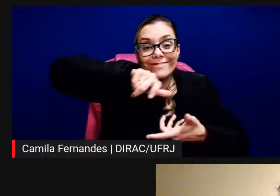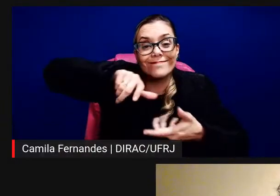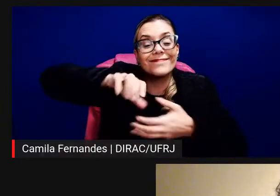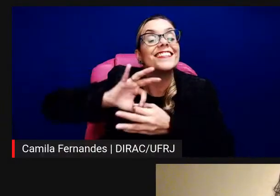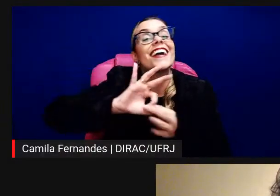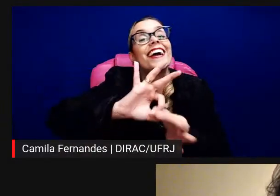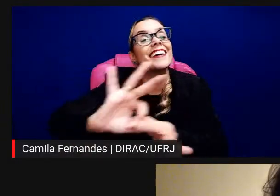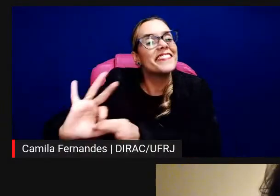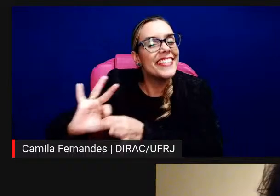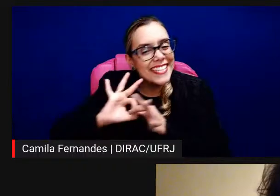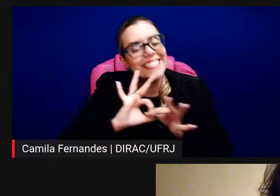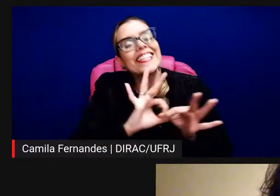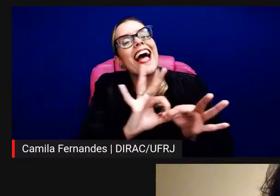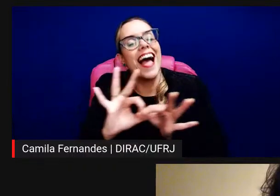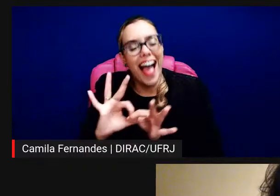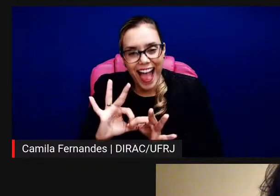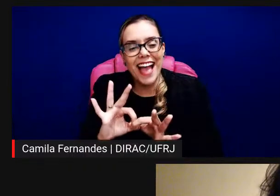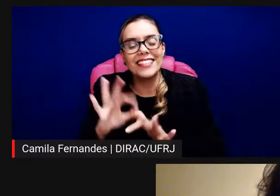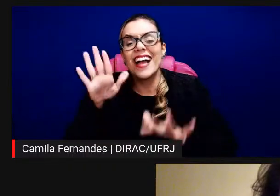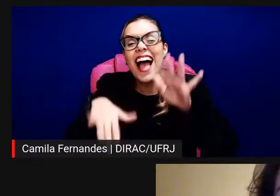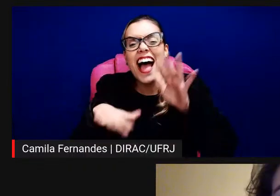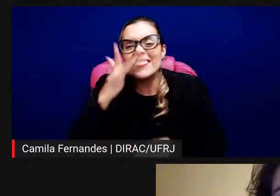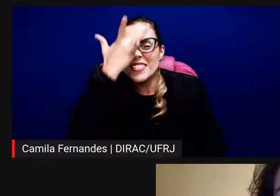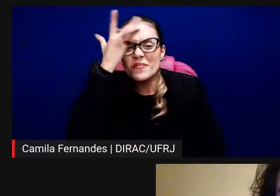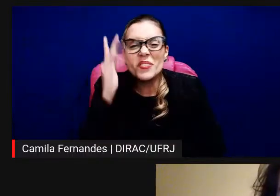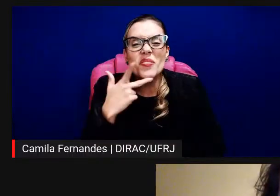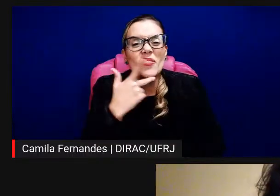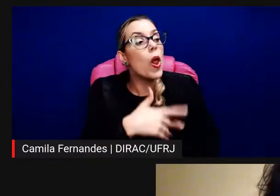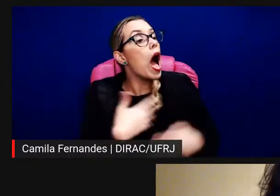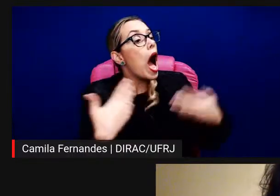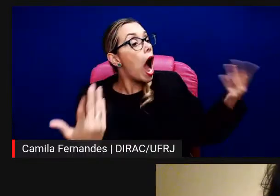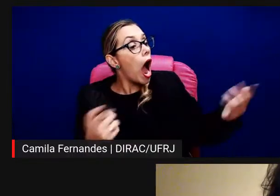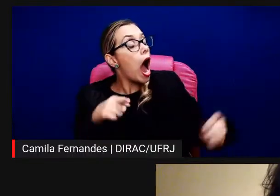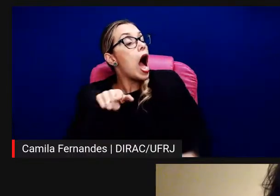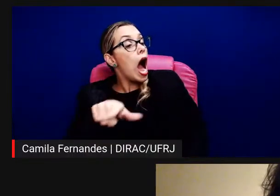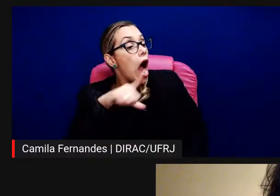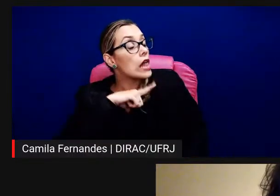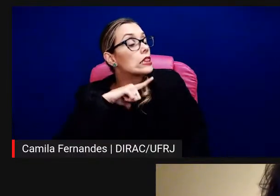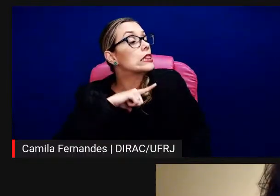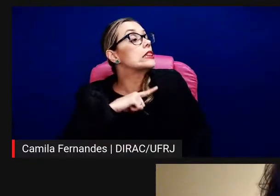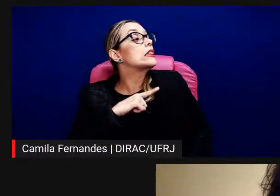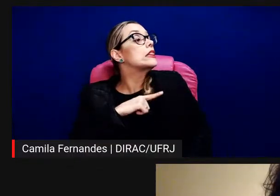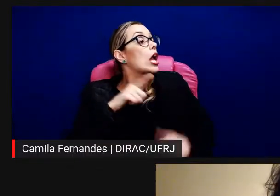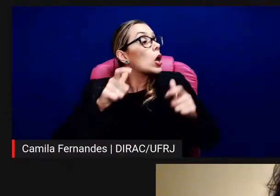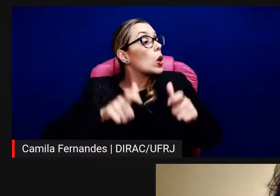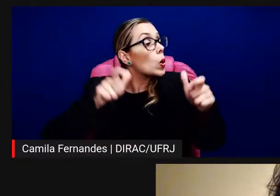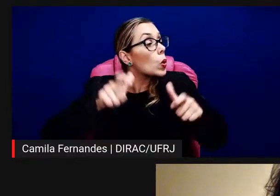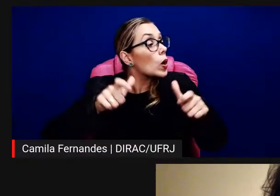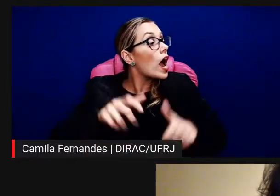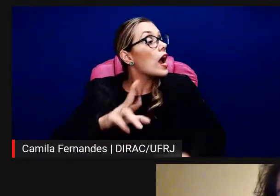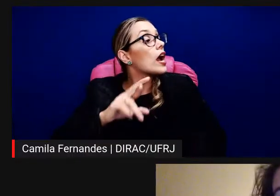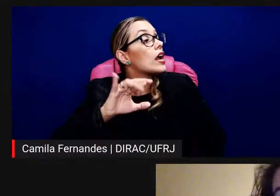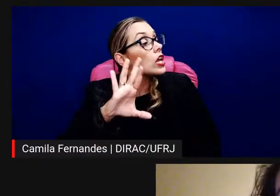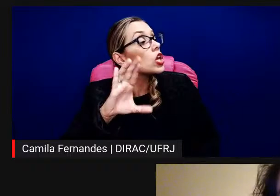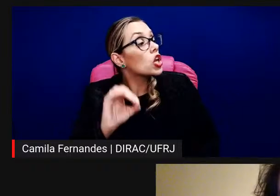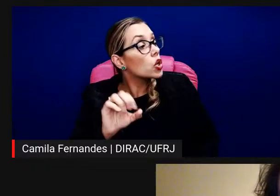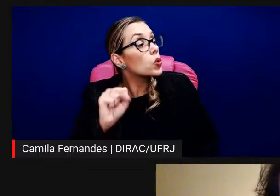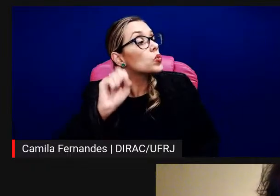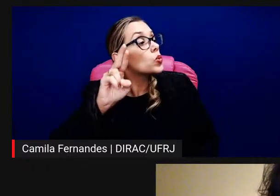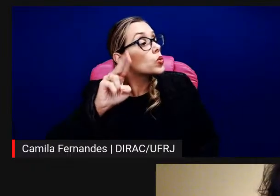e não sei o e nananã, e, e a pessoa conta uma coisa, eu falo, nossa, isso aconteceu, assim, é,